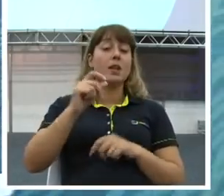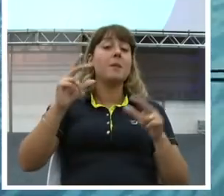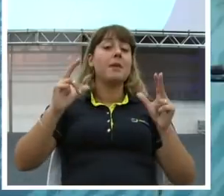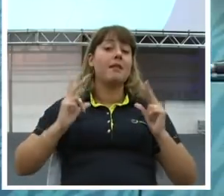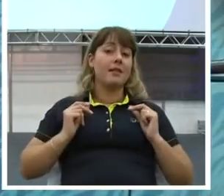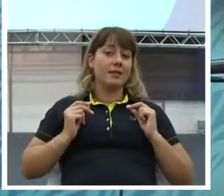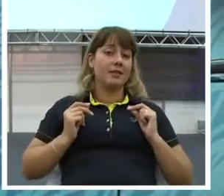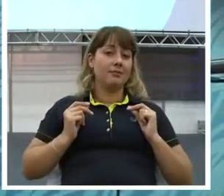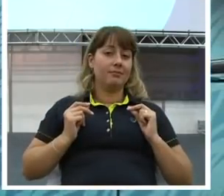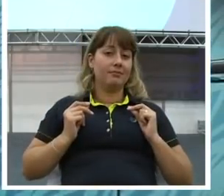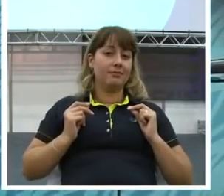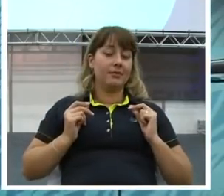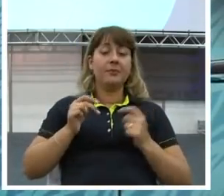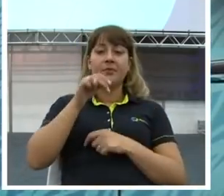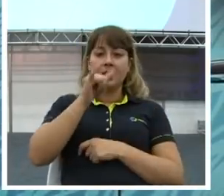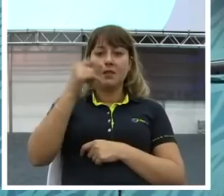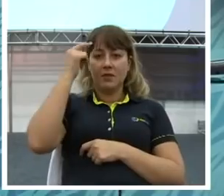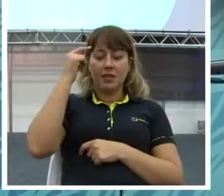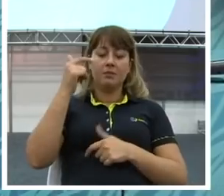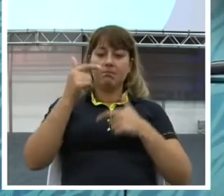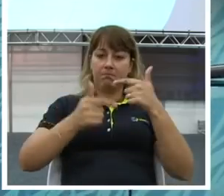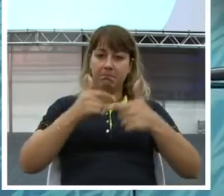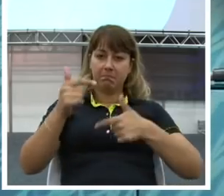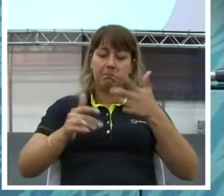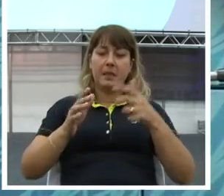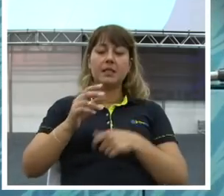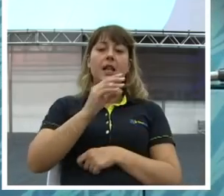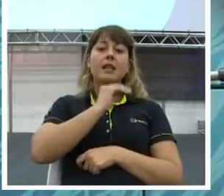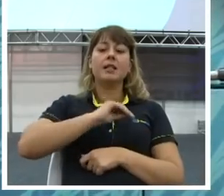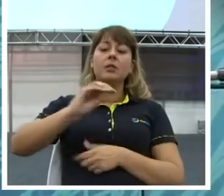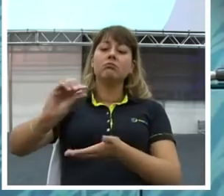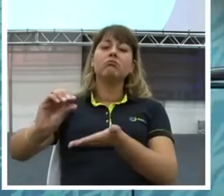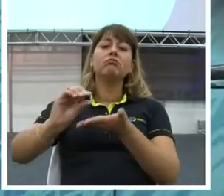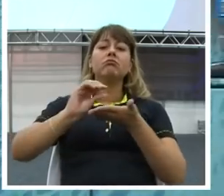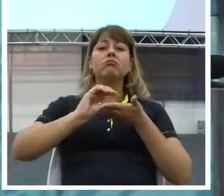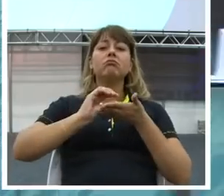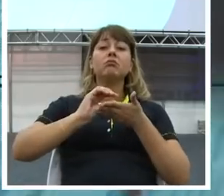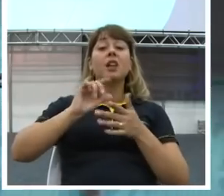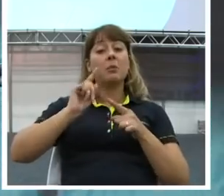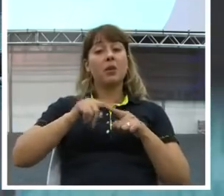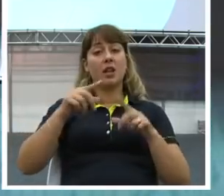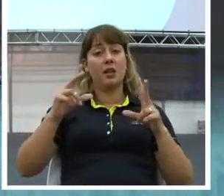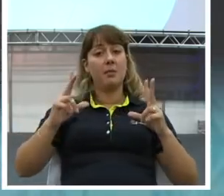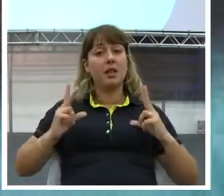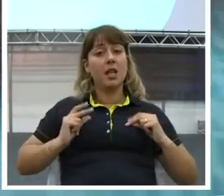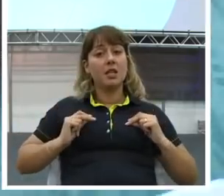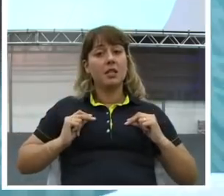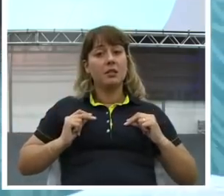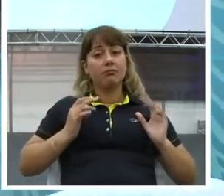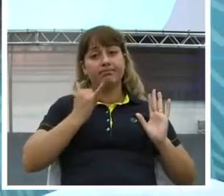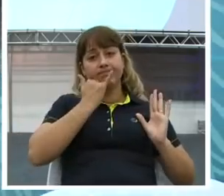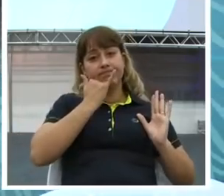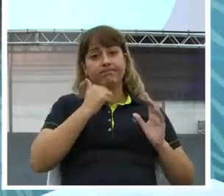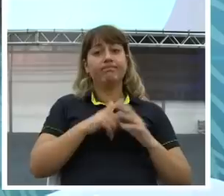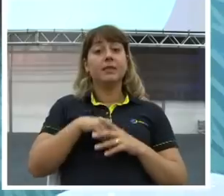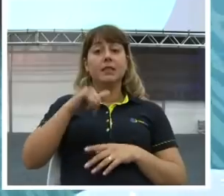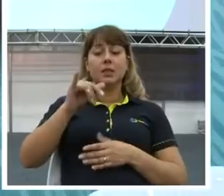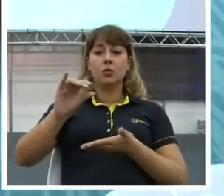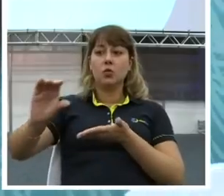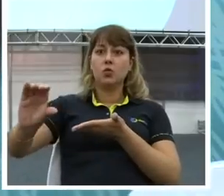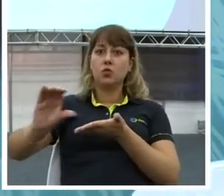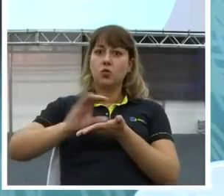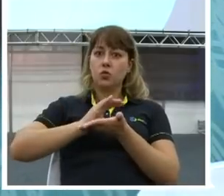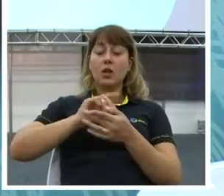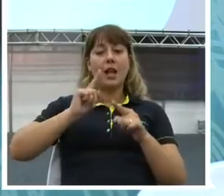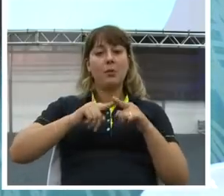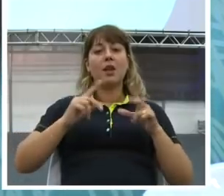Você não ganha nem mais, nem menos. Você ganha exatamente aquilo que você merece. Aí você pode